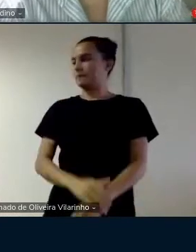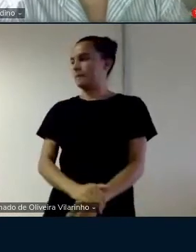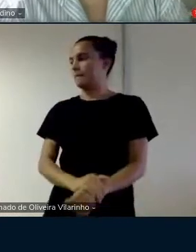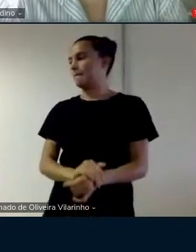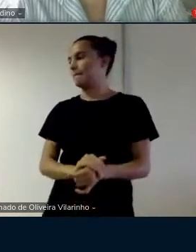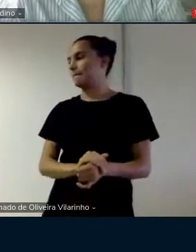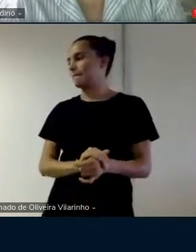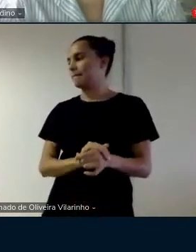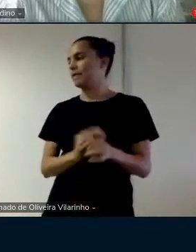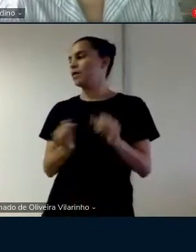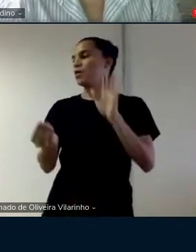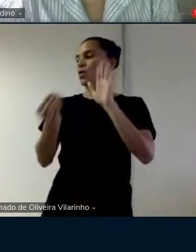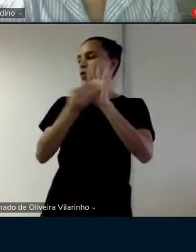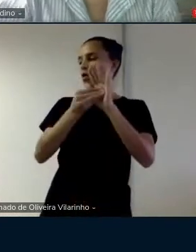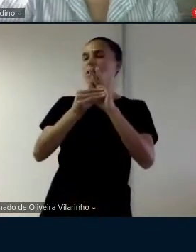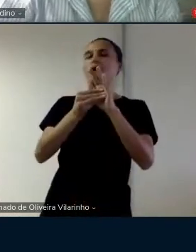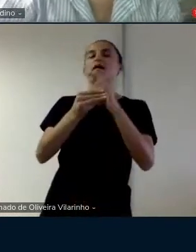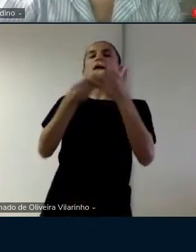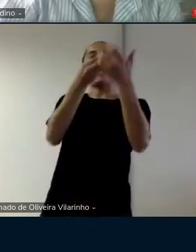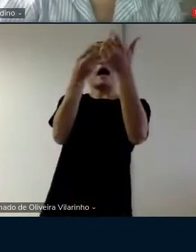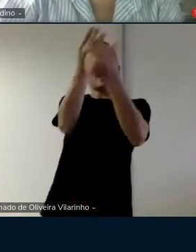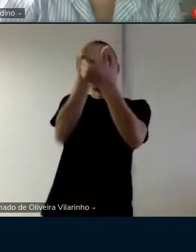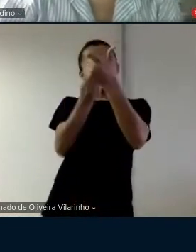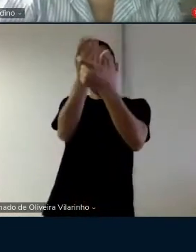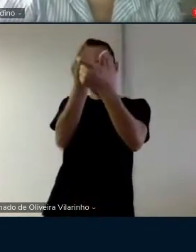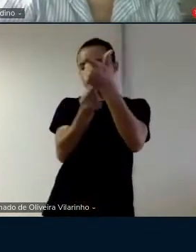você coloca adjetivo